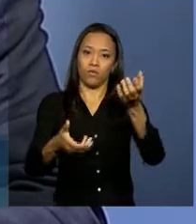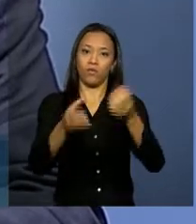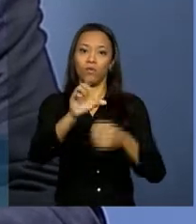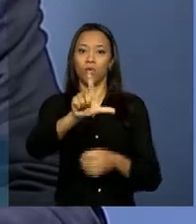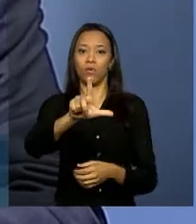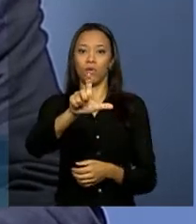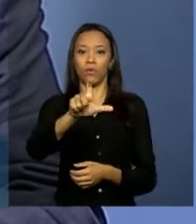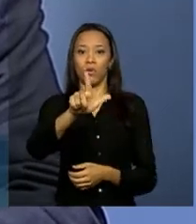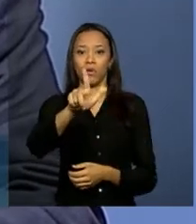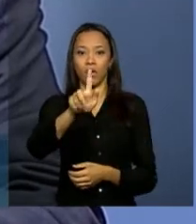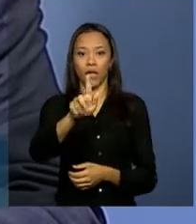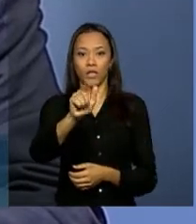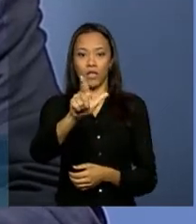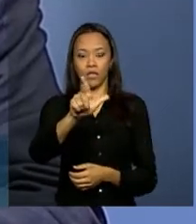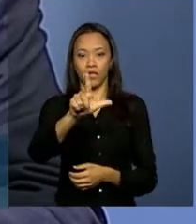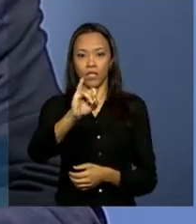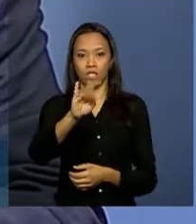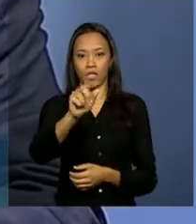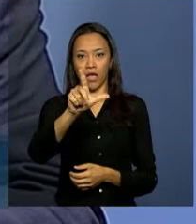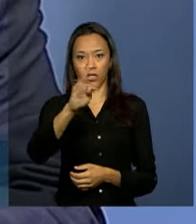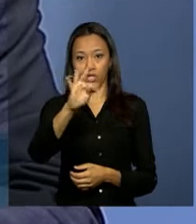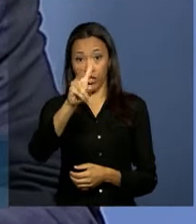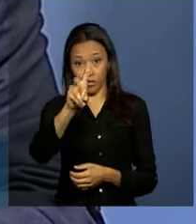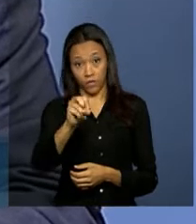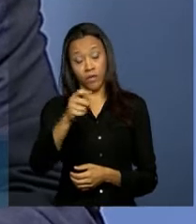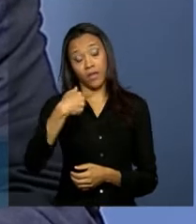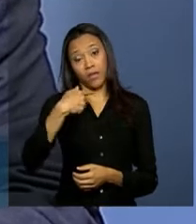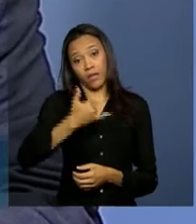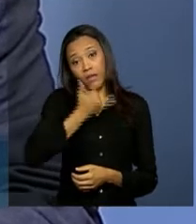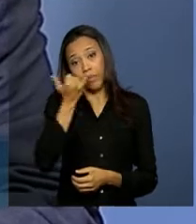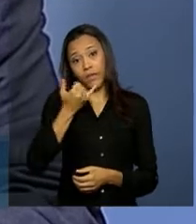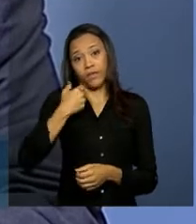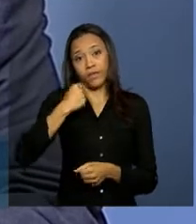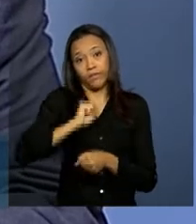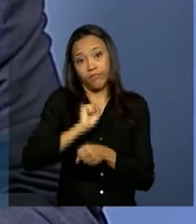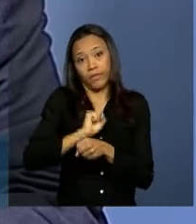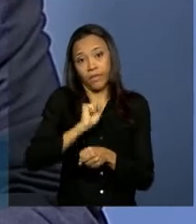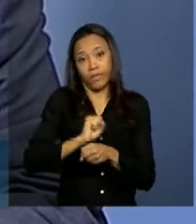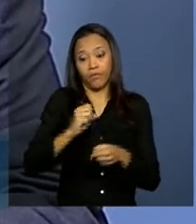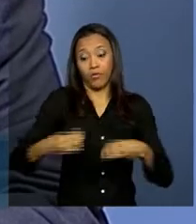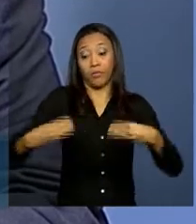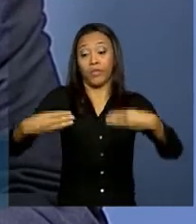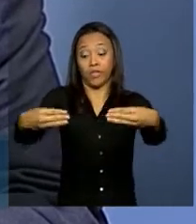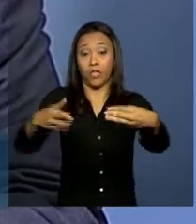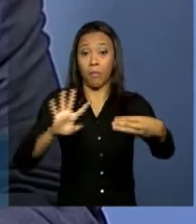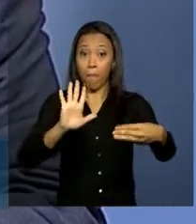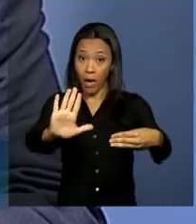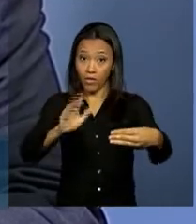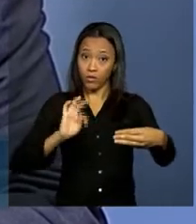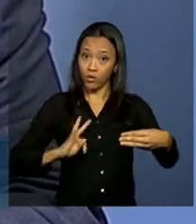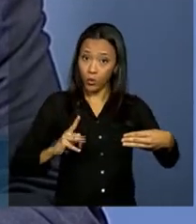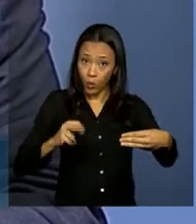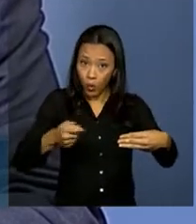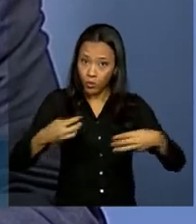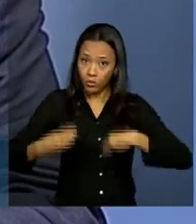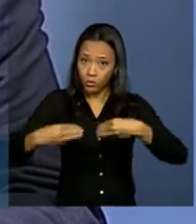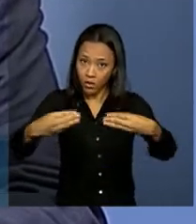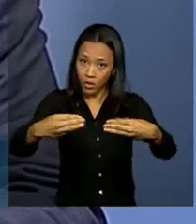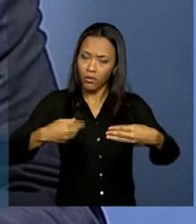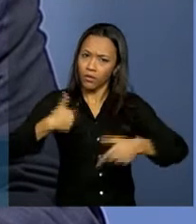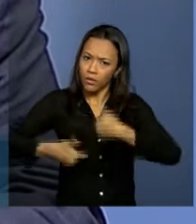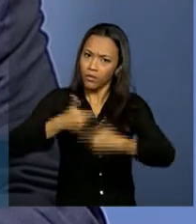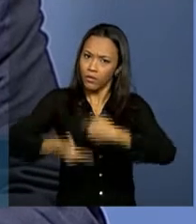circunstâncias, inclusive dos interesses dos próprios ministérios, de como vamos avançar, mas todos os ministérios estão trabalhando para